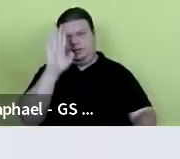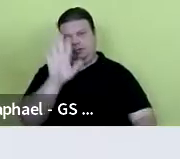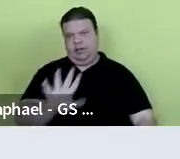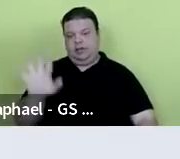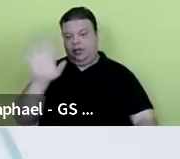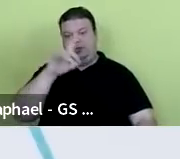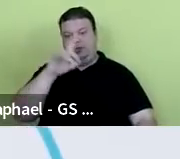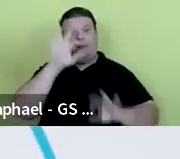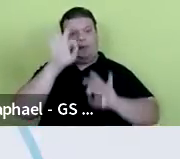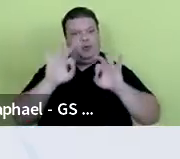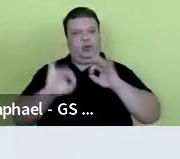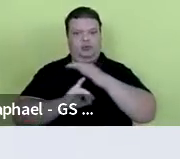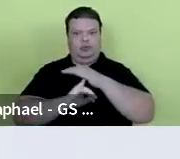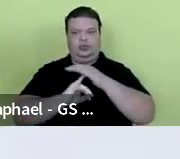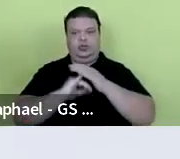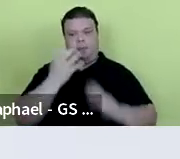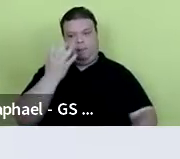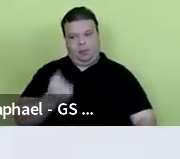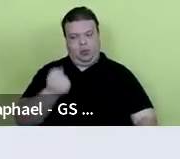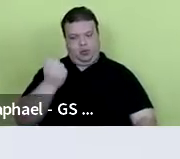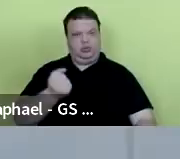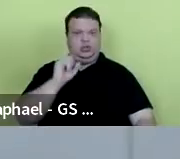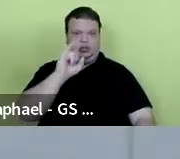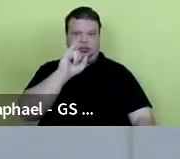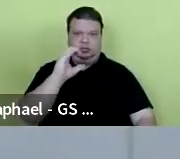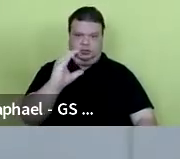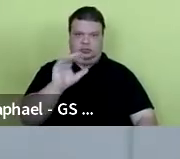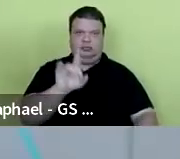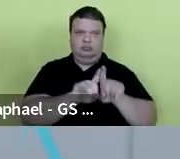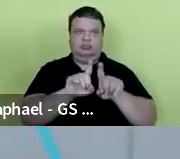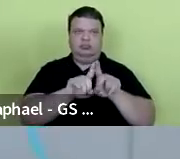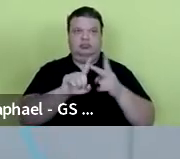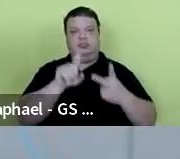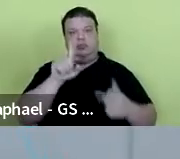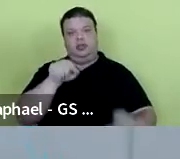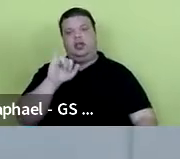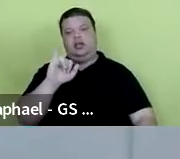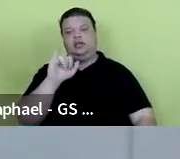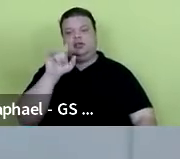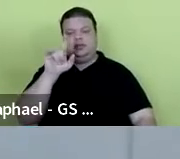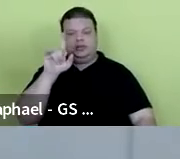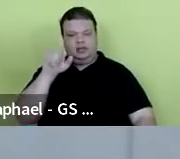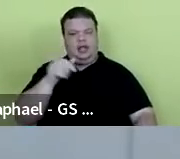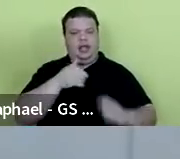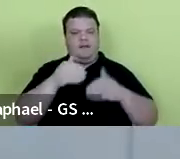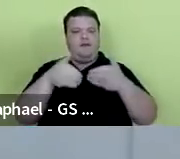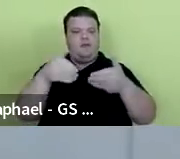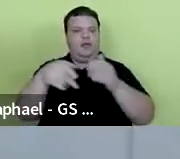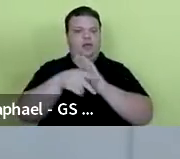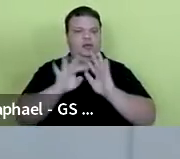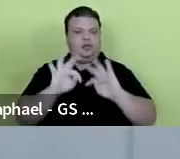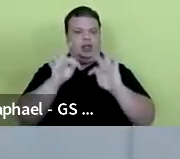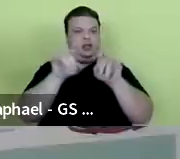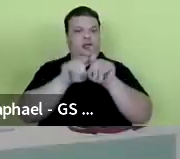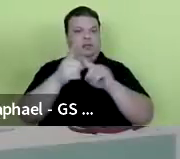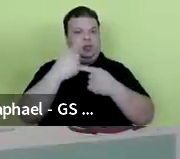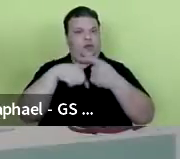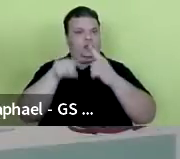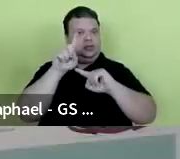institucionais de bolsas de iniciação científica e de iniciação em desenvolvimento tecnológico e inovação.